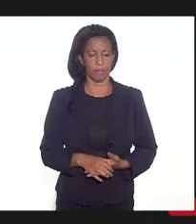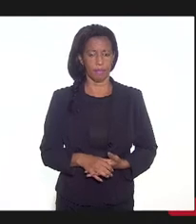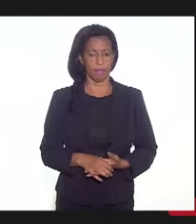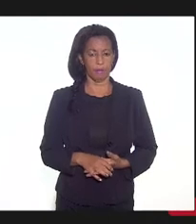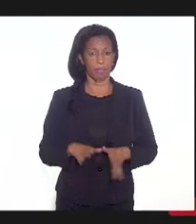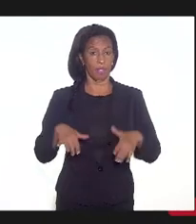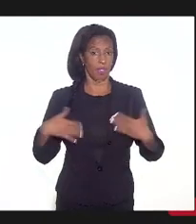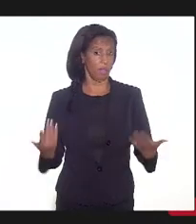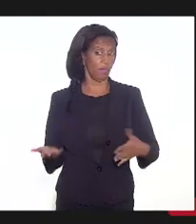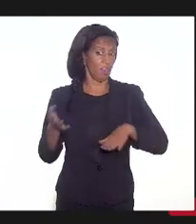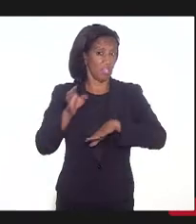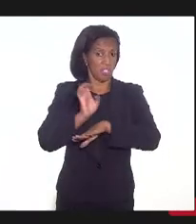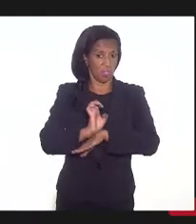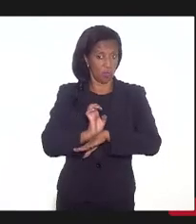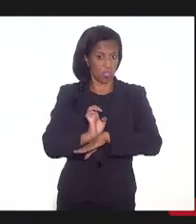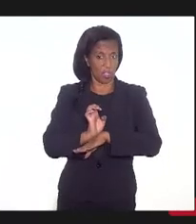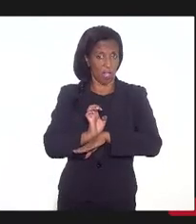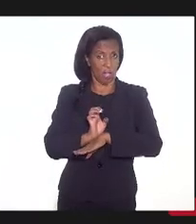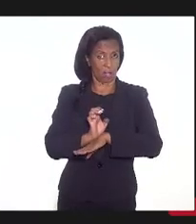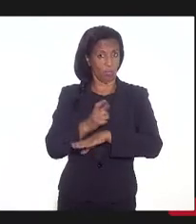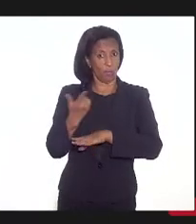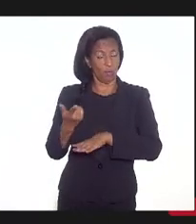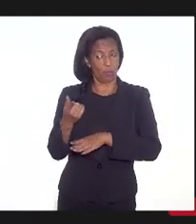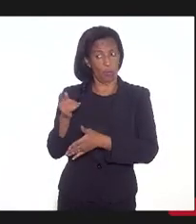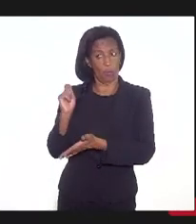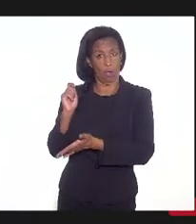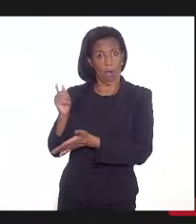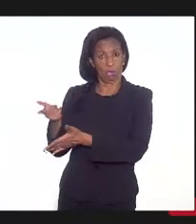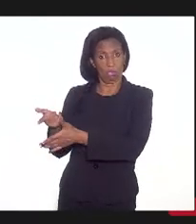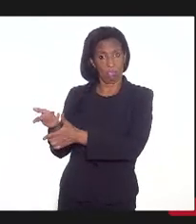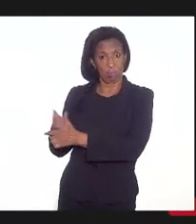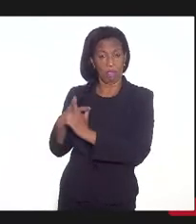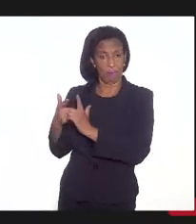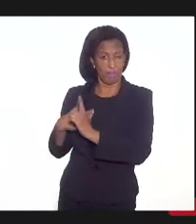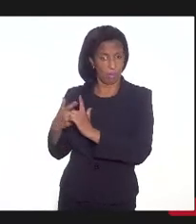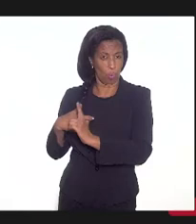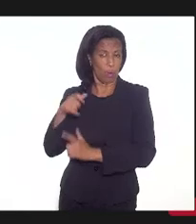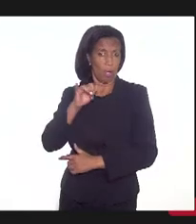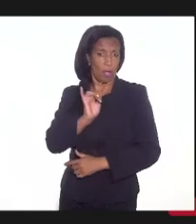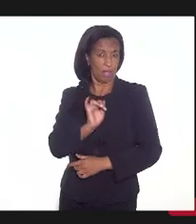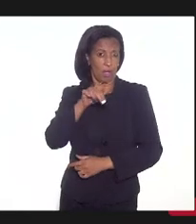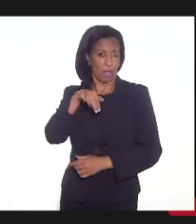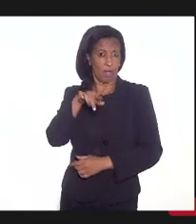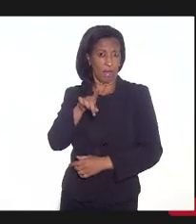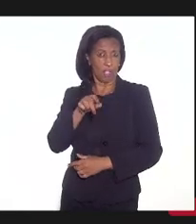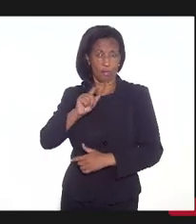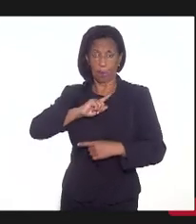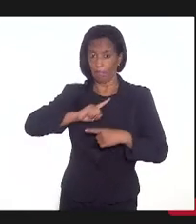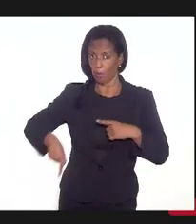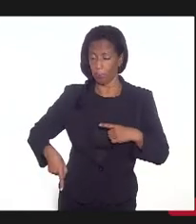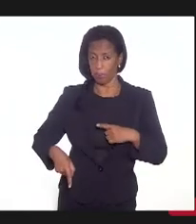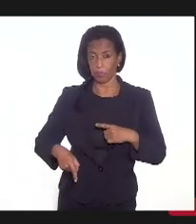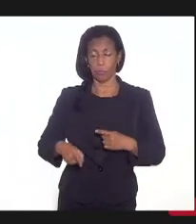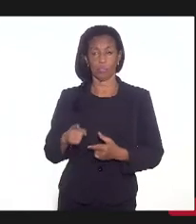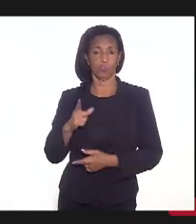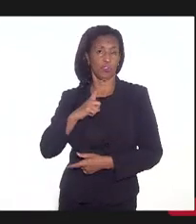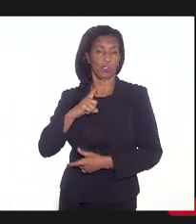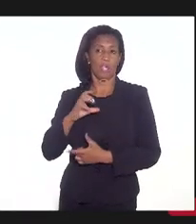se o Estado se tornar inadimplente, quais são as punições? Então, fica impedido de contratar operações de crédito,